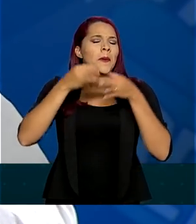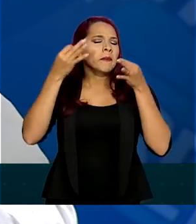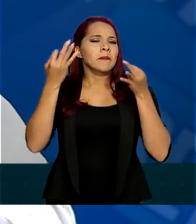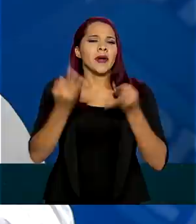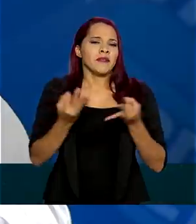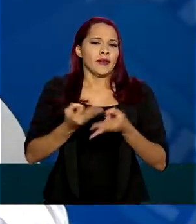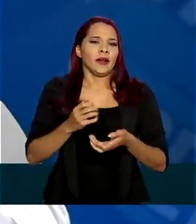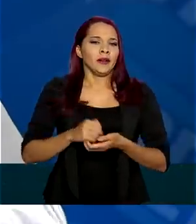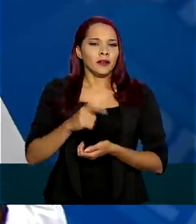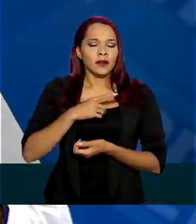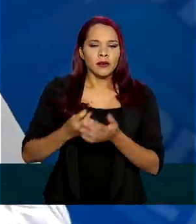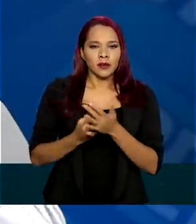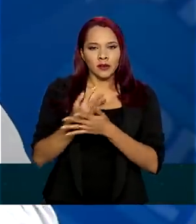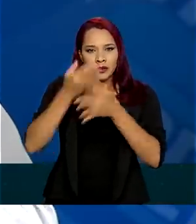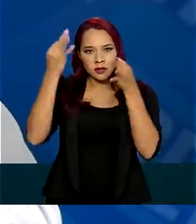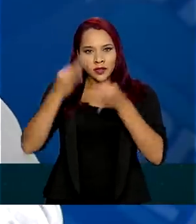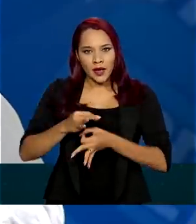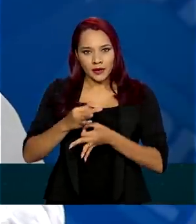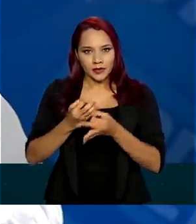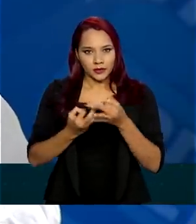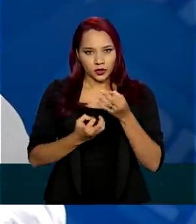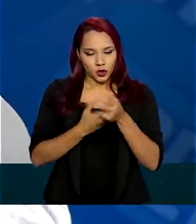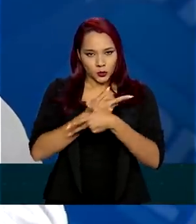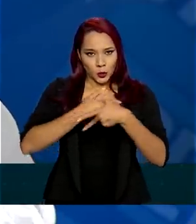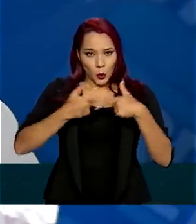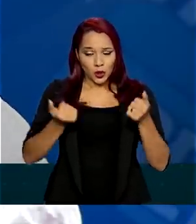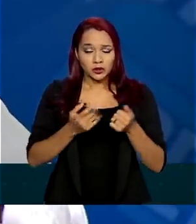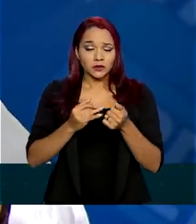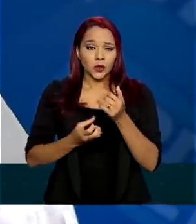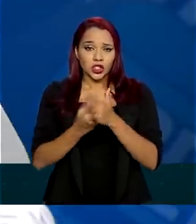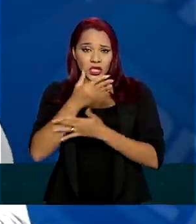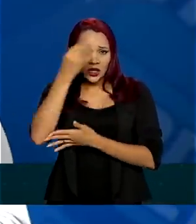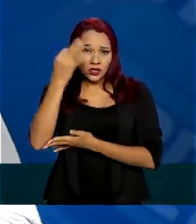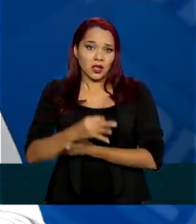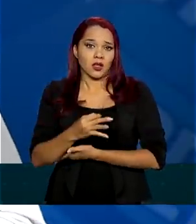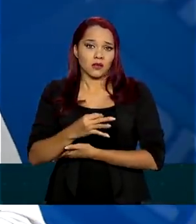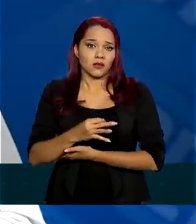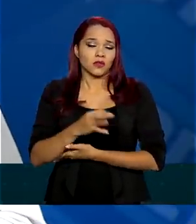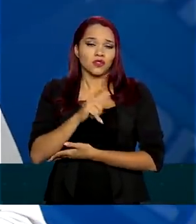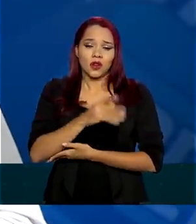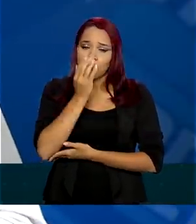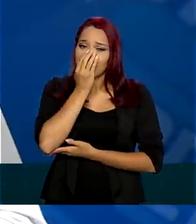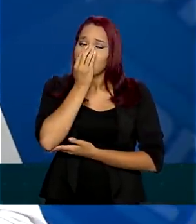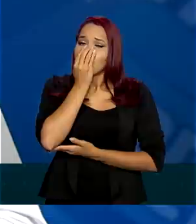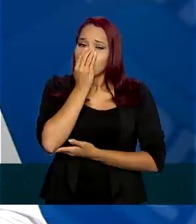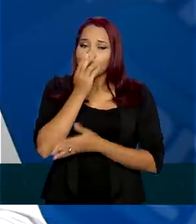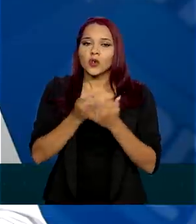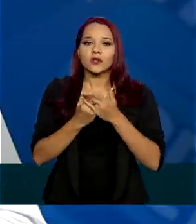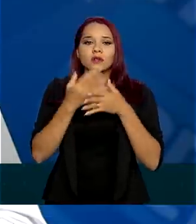tivéssemos a quantidade total de equipamentos, tivéssemos a quantidade total de respiradores,